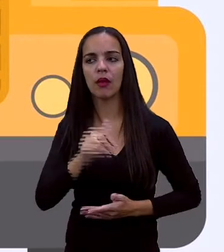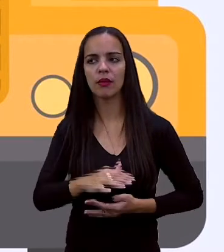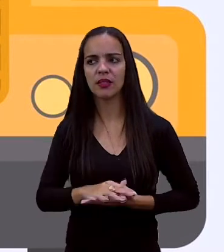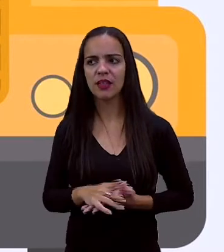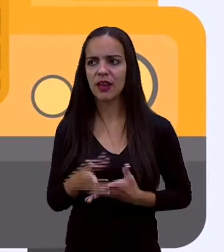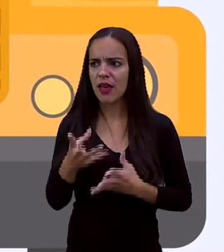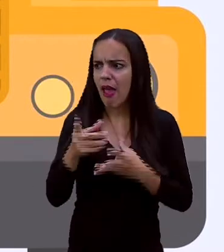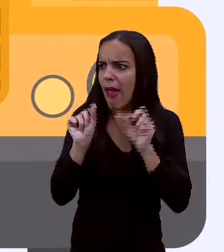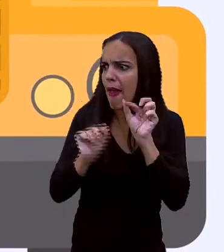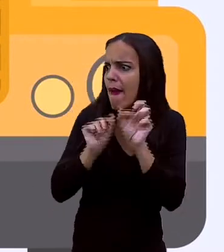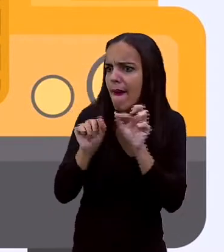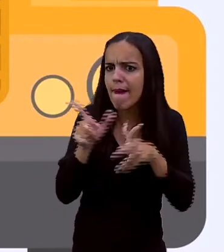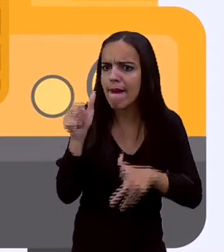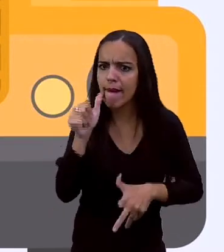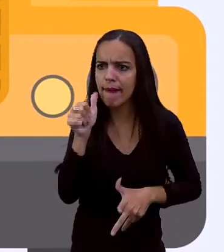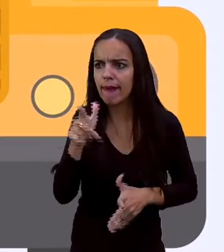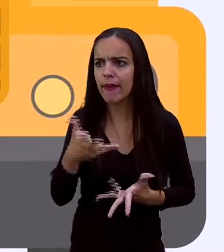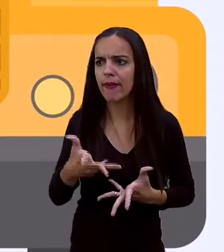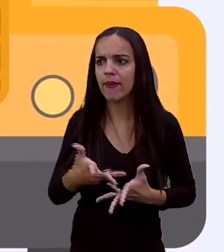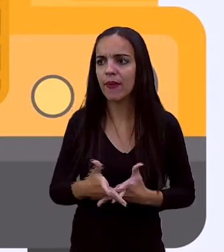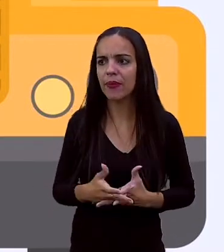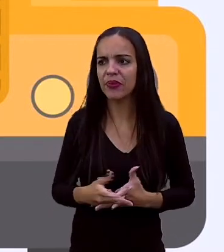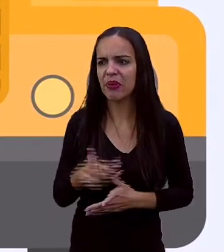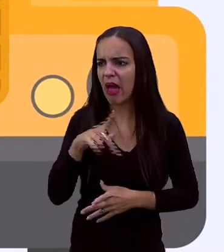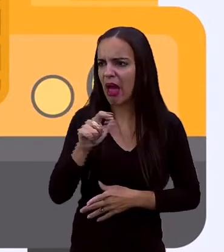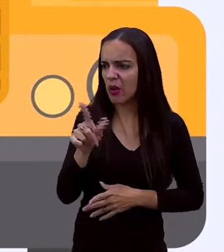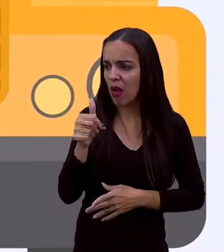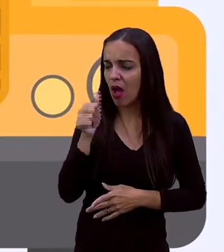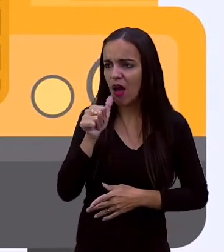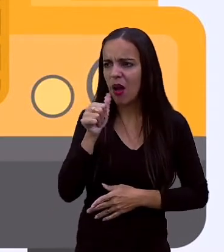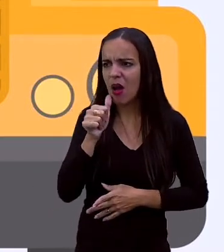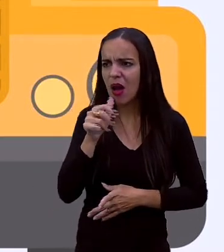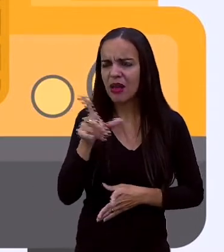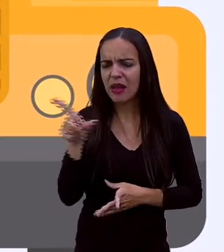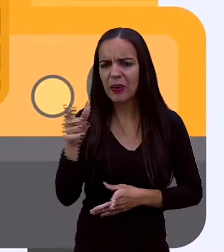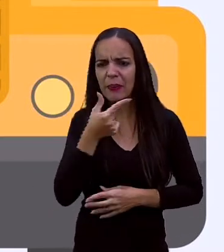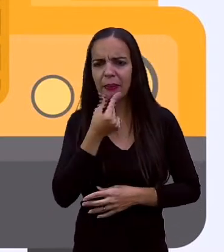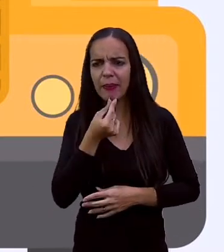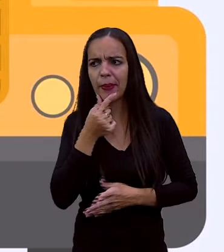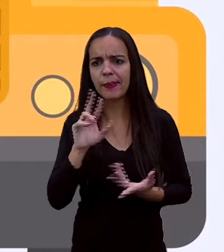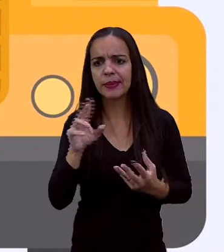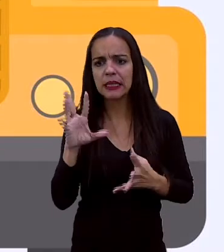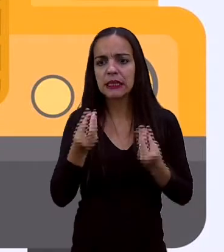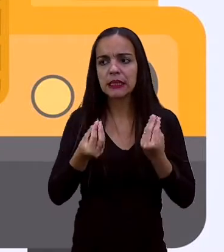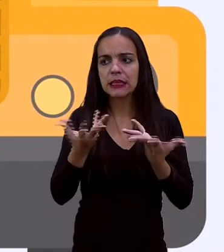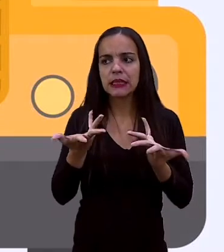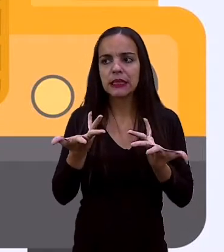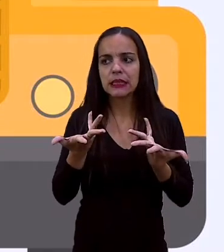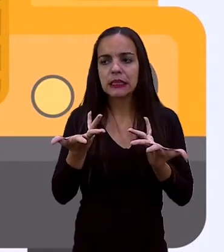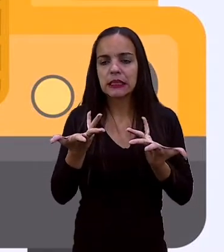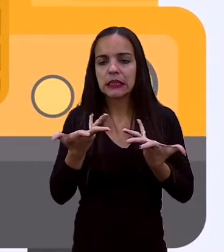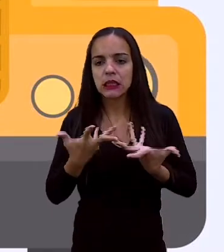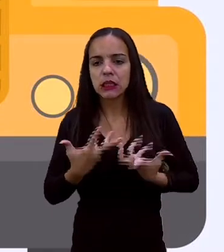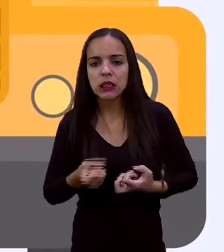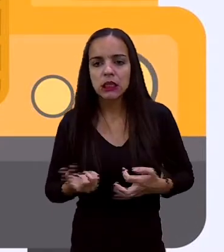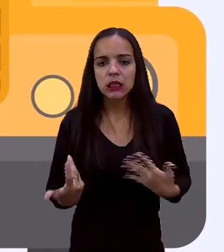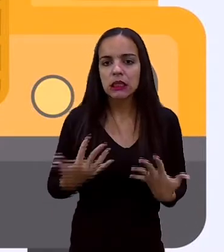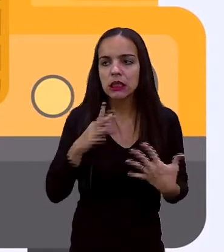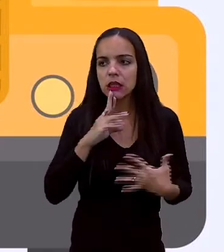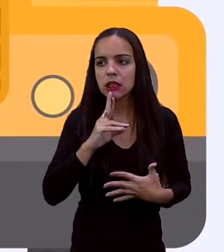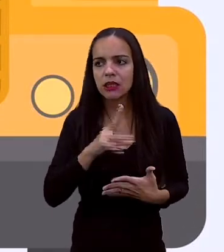Quem era ela? Perguntou com dor. Aí, o que que ele fez? Ele tentou falar